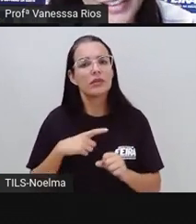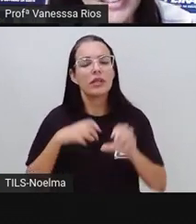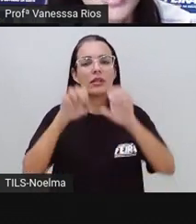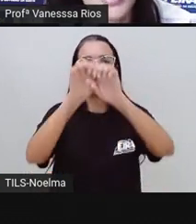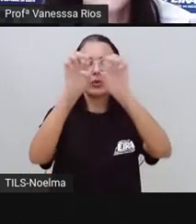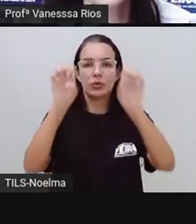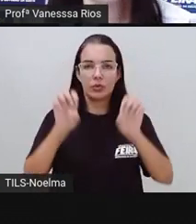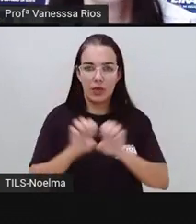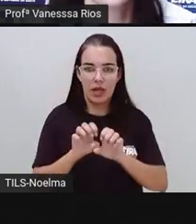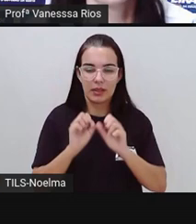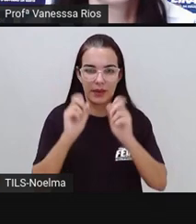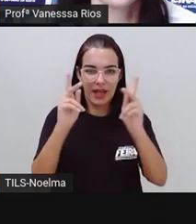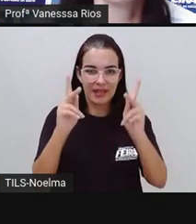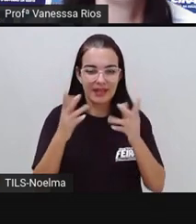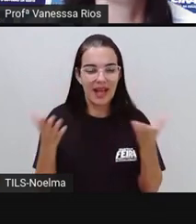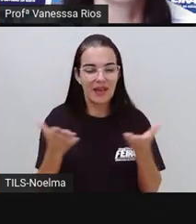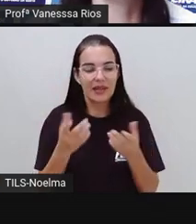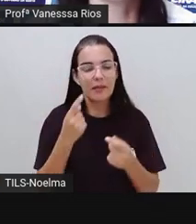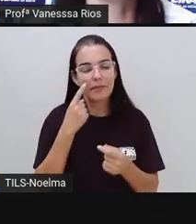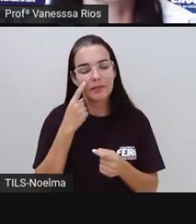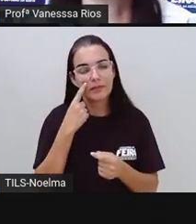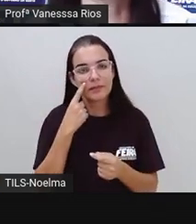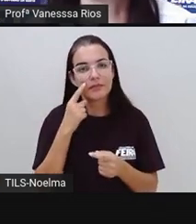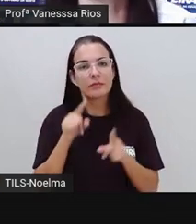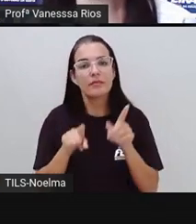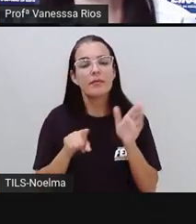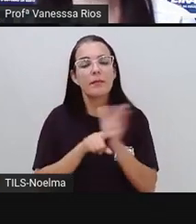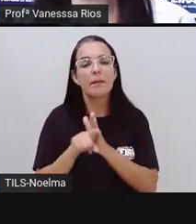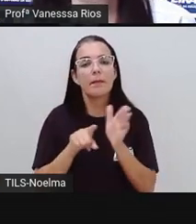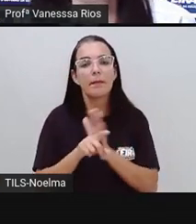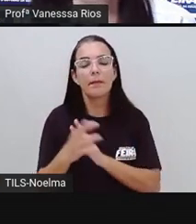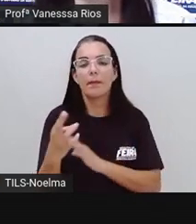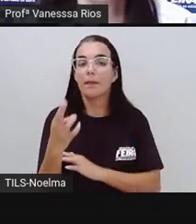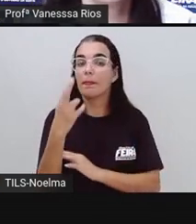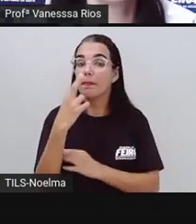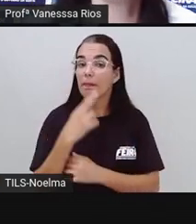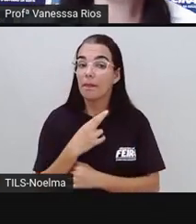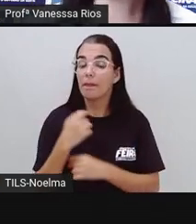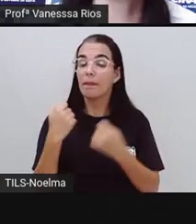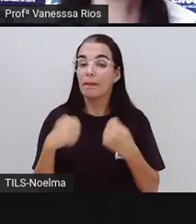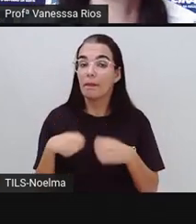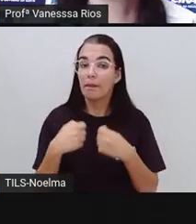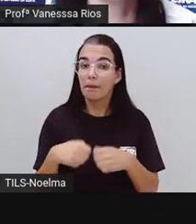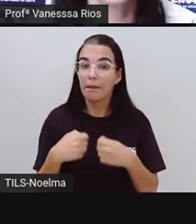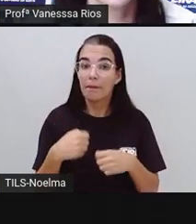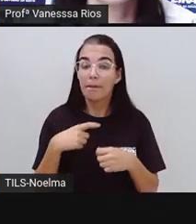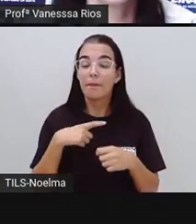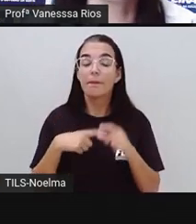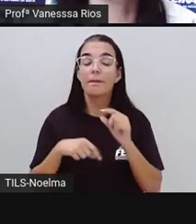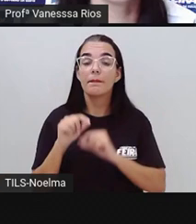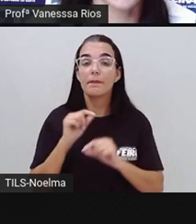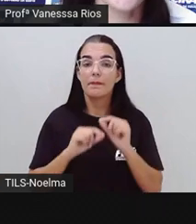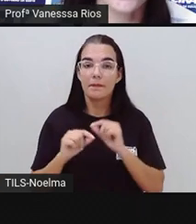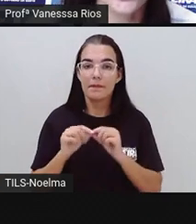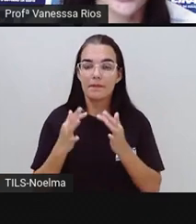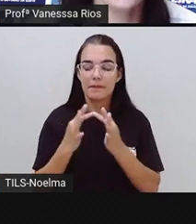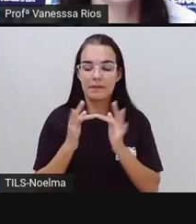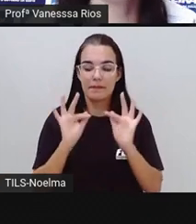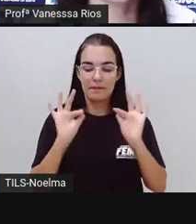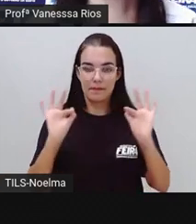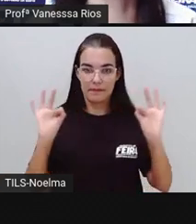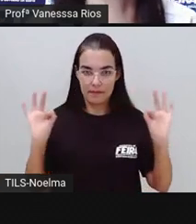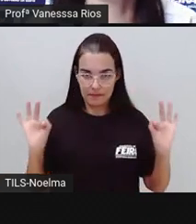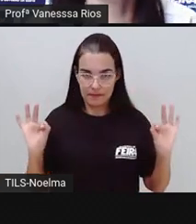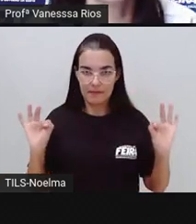estruturada, tá certo? Observando aí que as perguntas e as respostas elas se constituem aí nas frases, né?